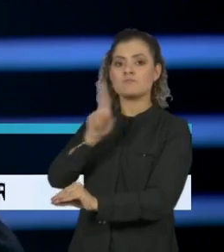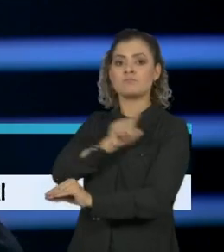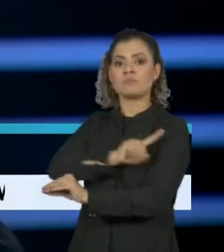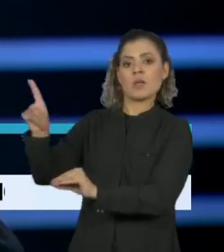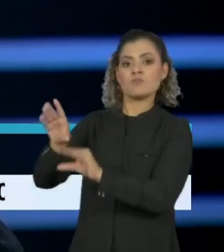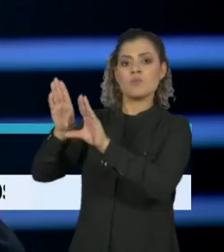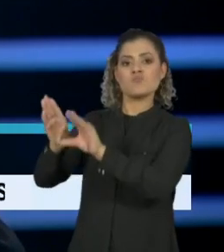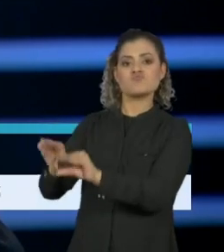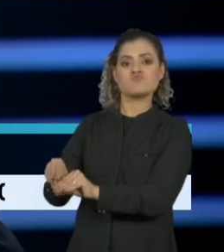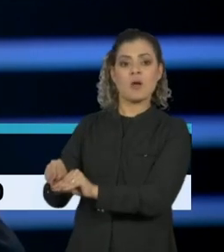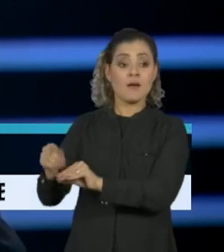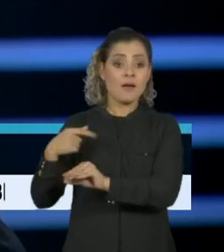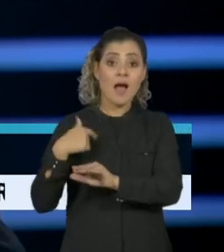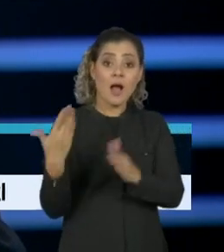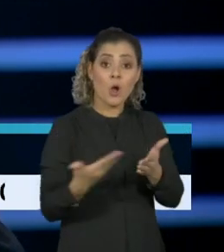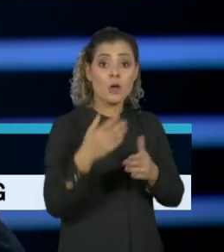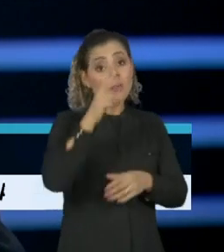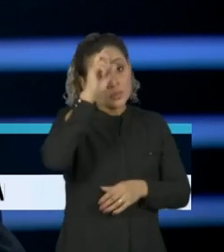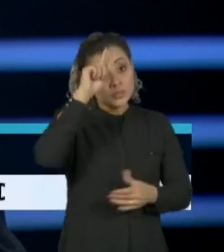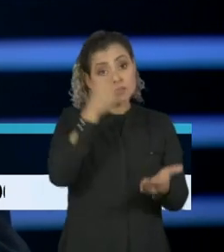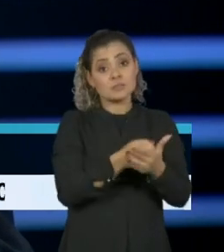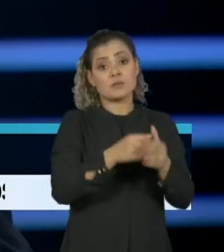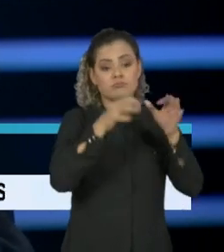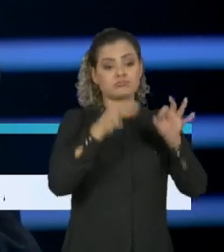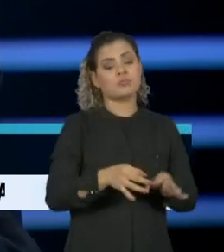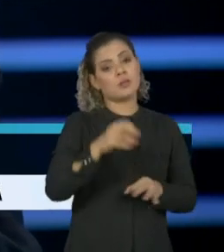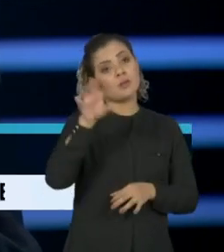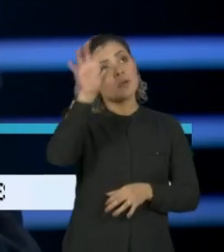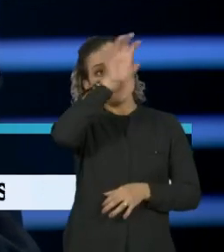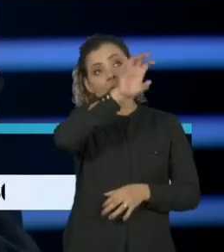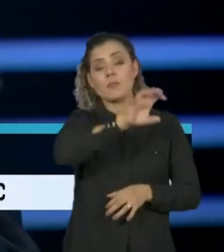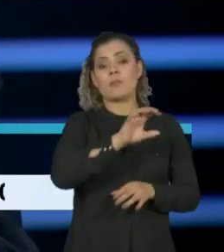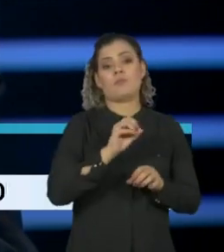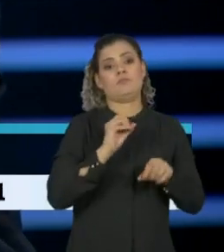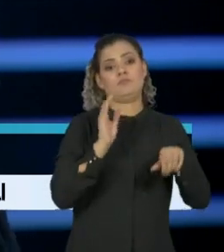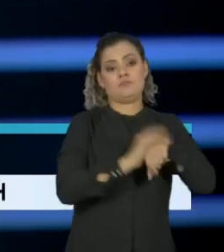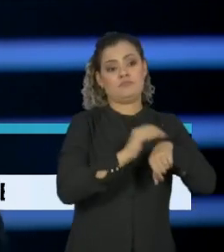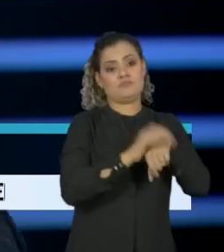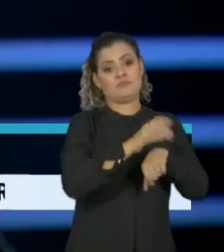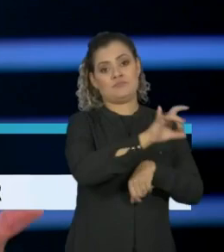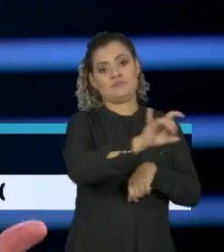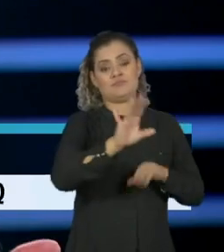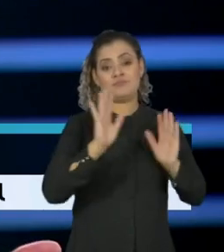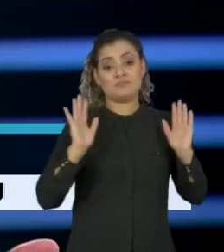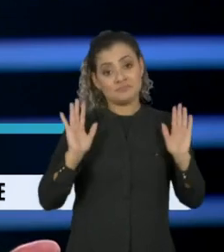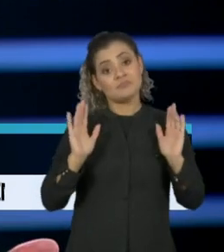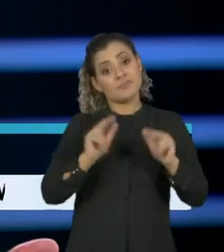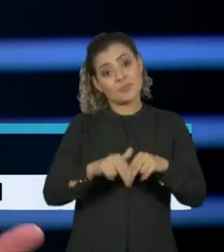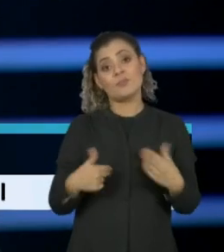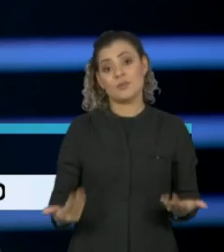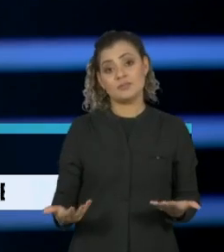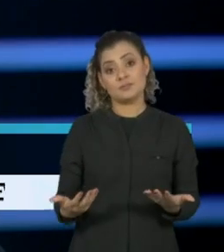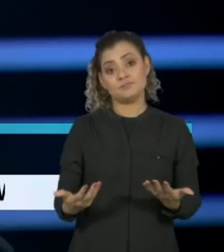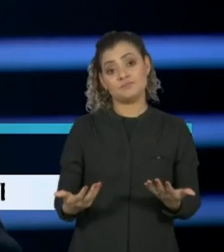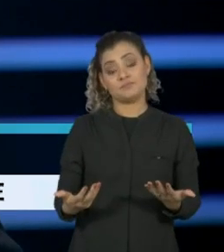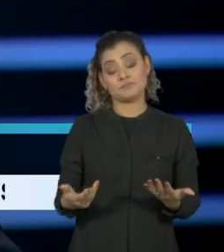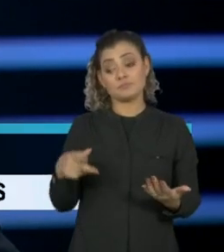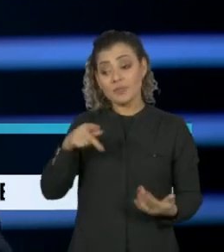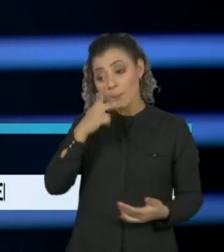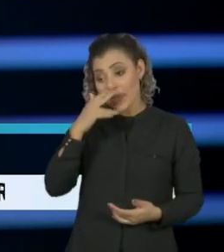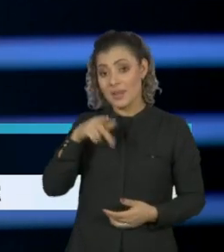está fazendo um efeito, é mais um vírus ou mais uma epidemia que é a epidemia da polarização política.